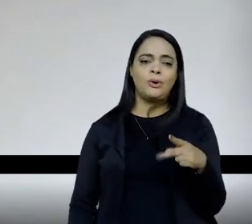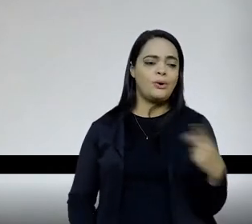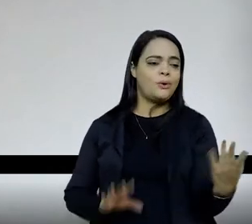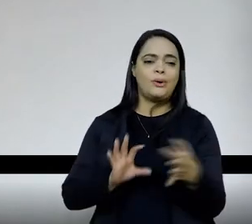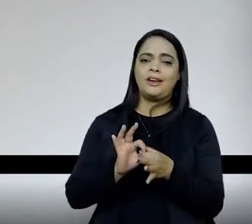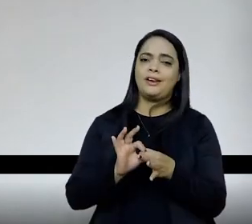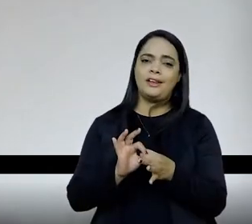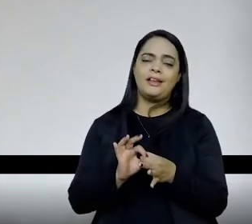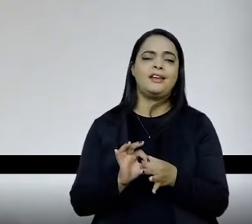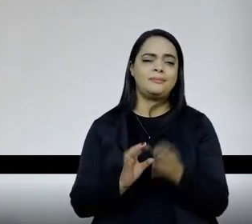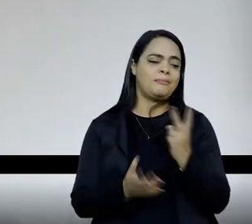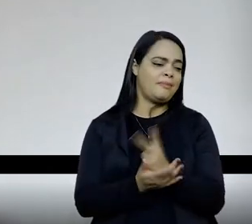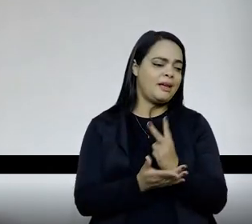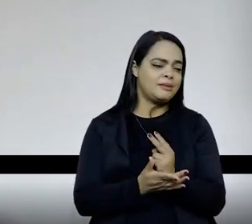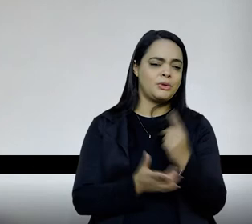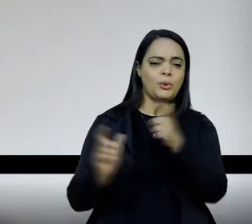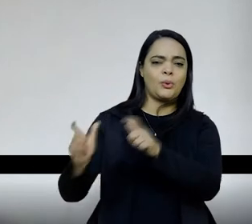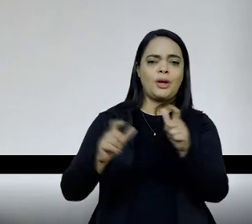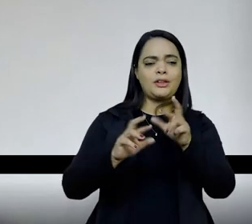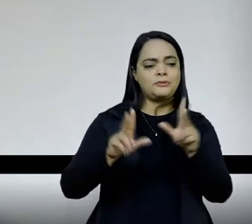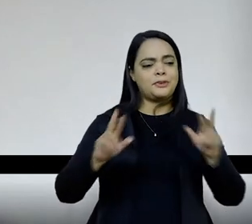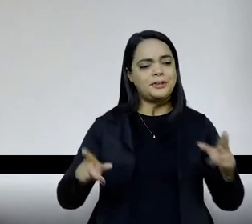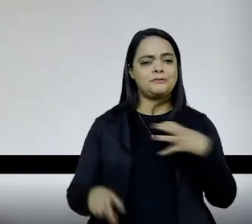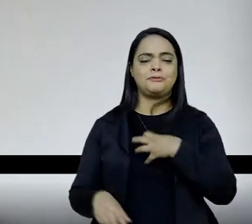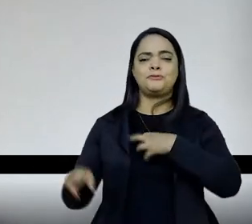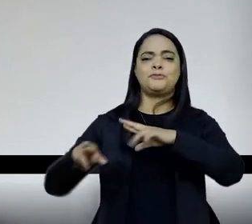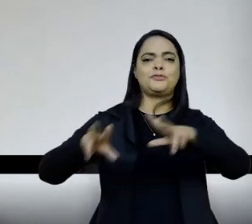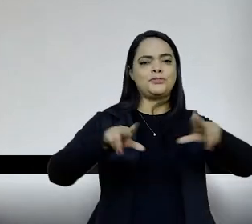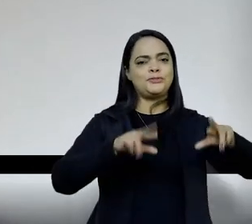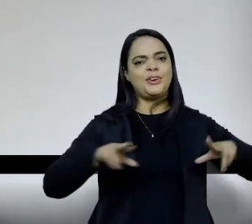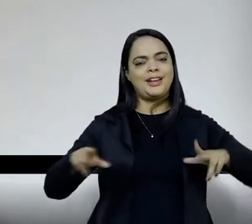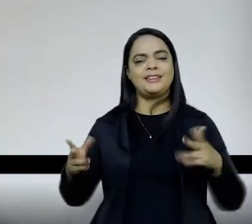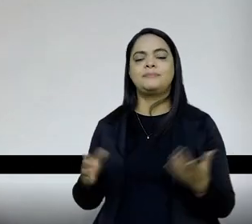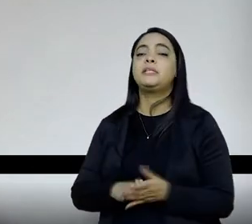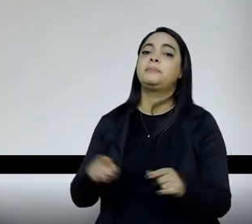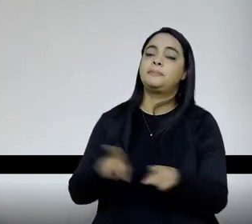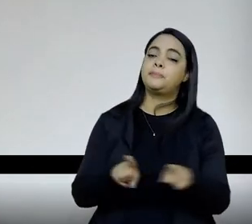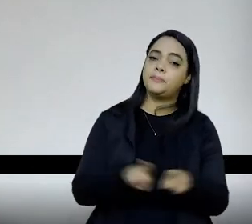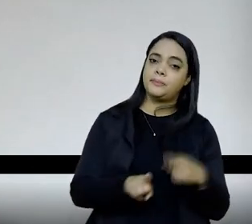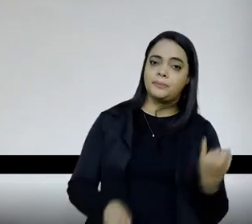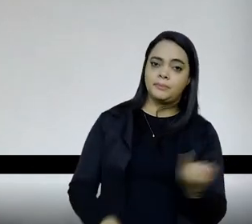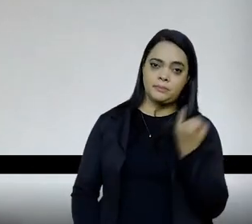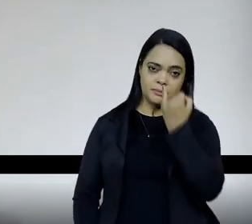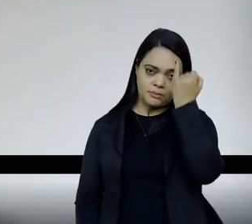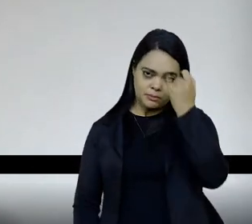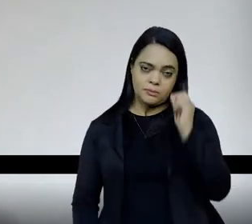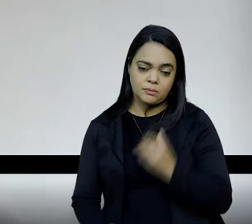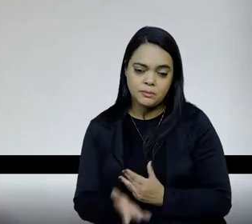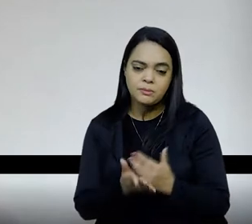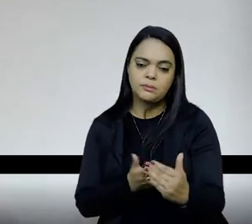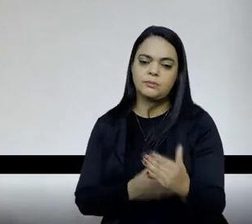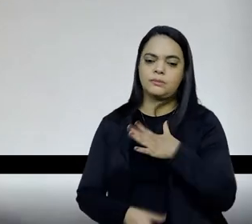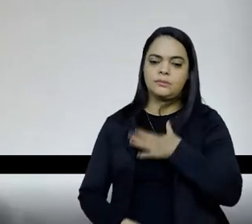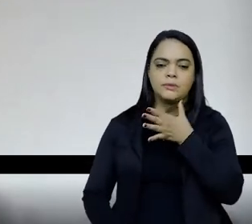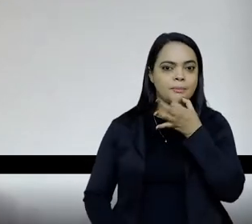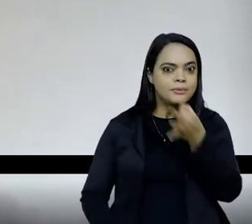circunstâncias tiveram. É claro que também outro elemento marcante, né, esse início, e eu acho que, de certa